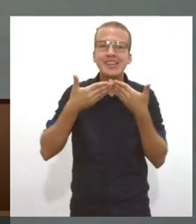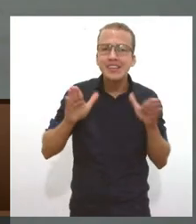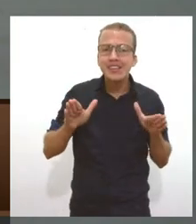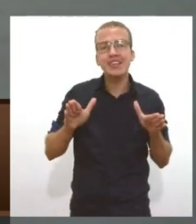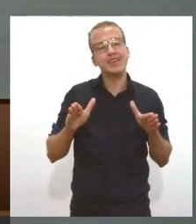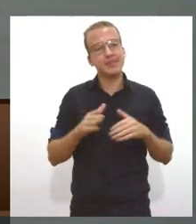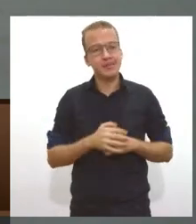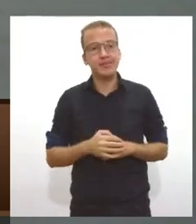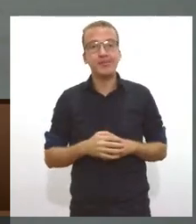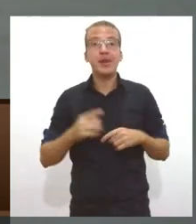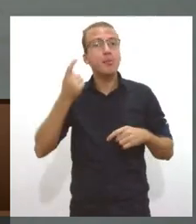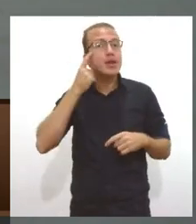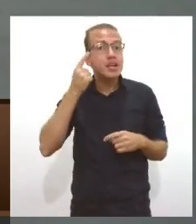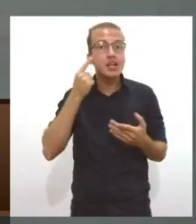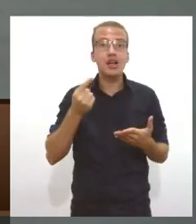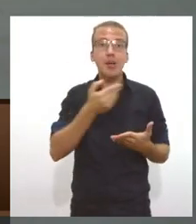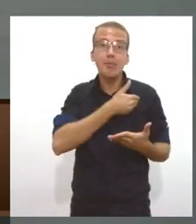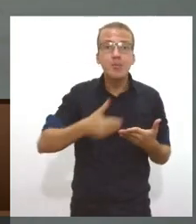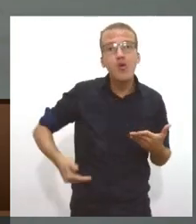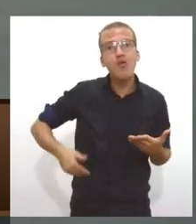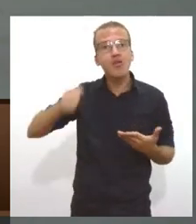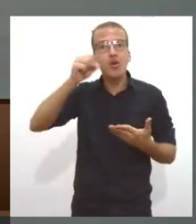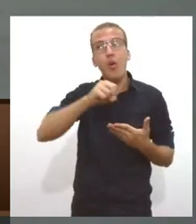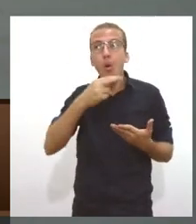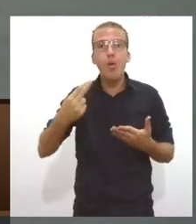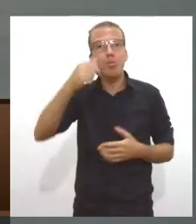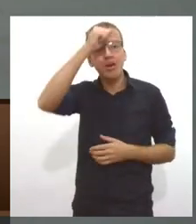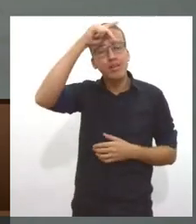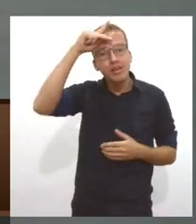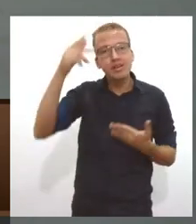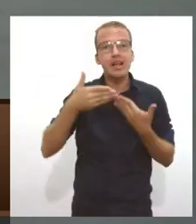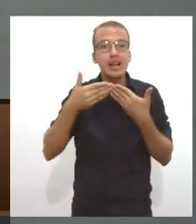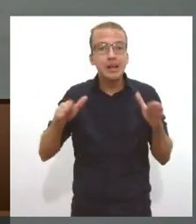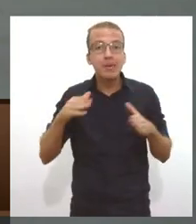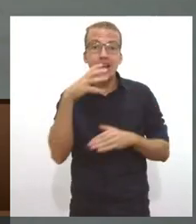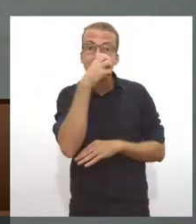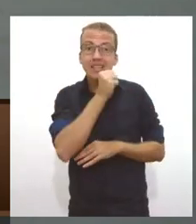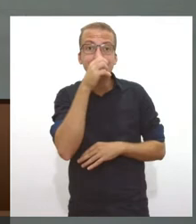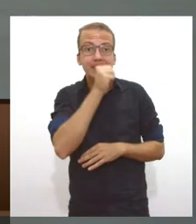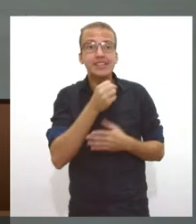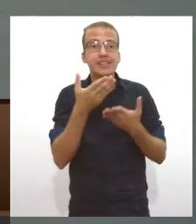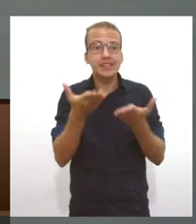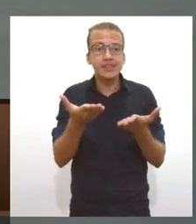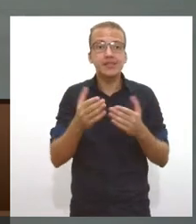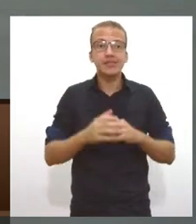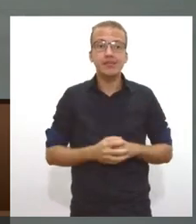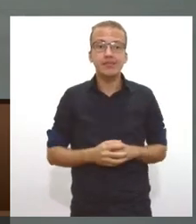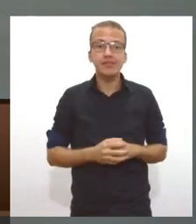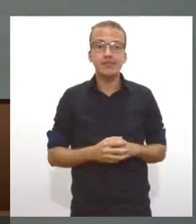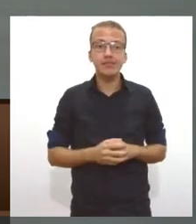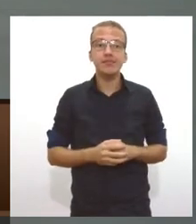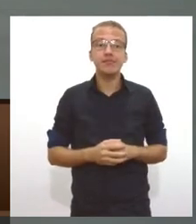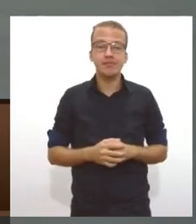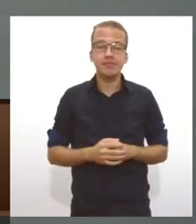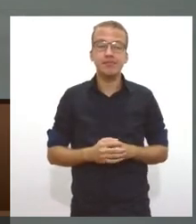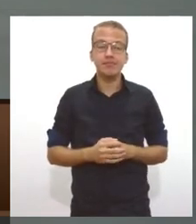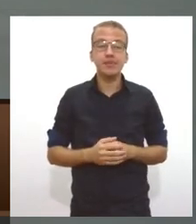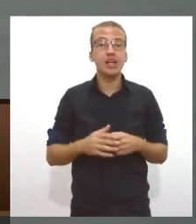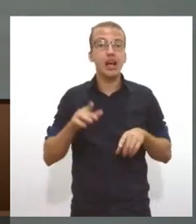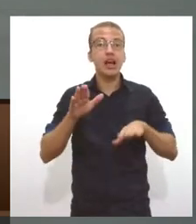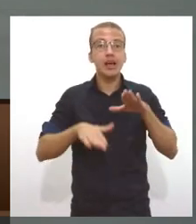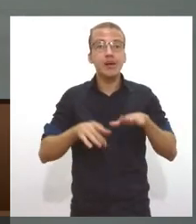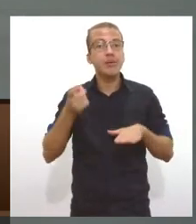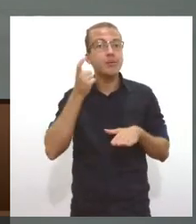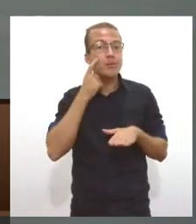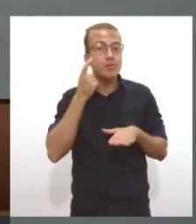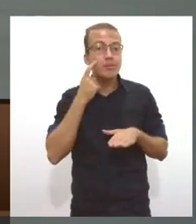liberam essa abertura aos sábados. E aí, que a gente pôde assistir no fim de semana, através